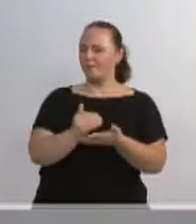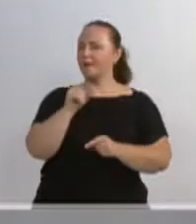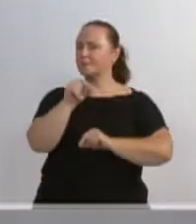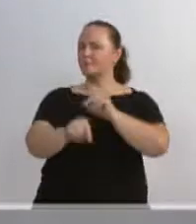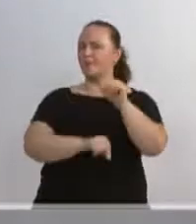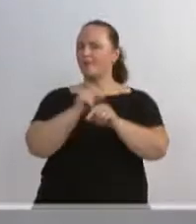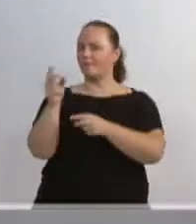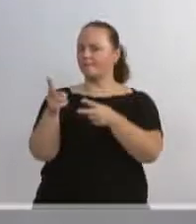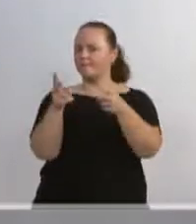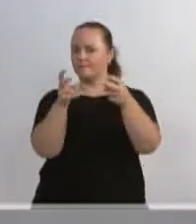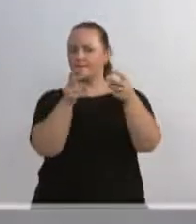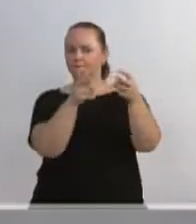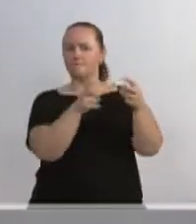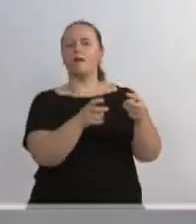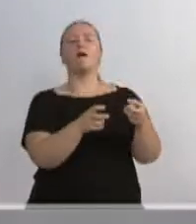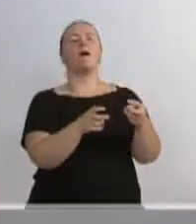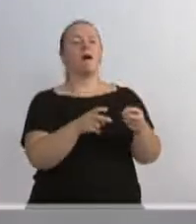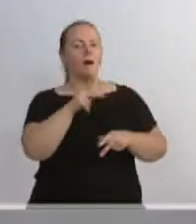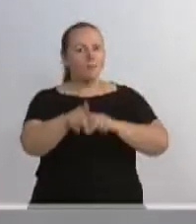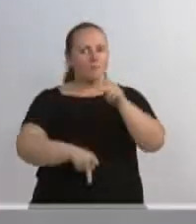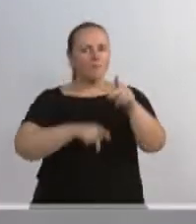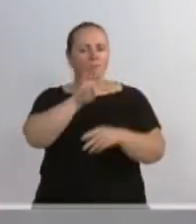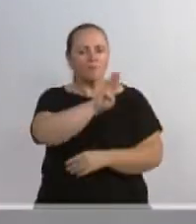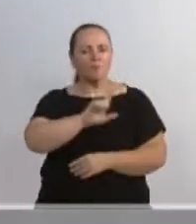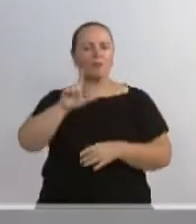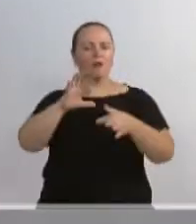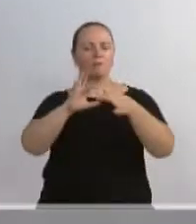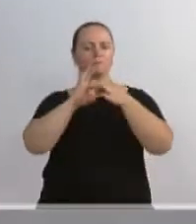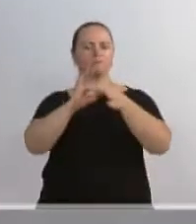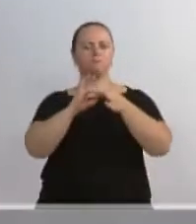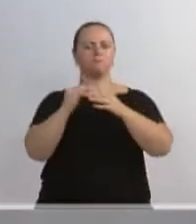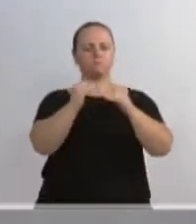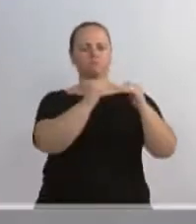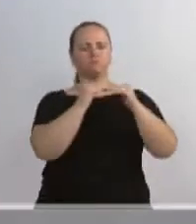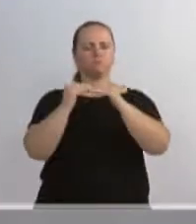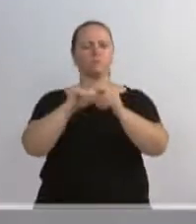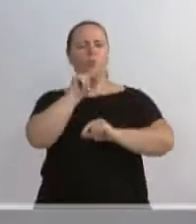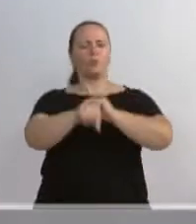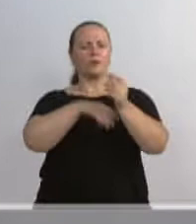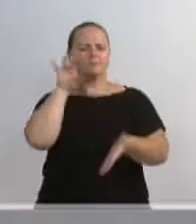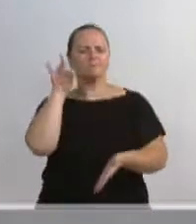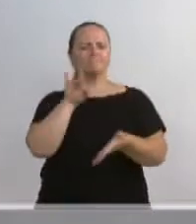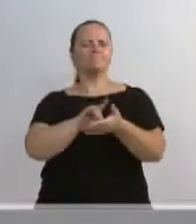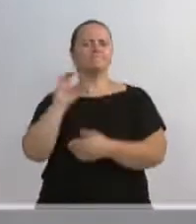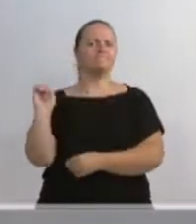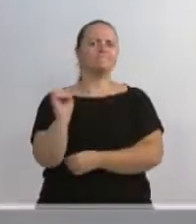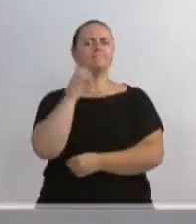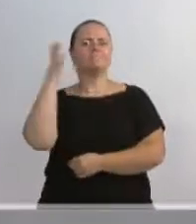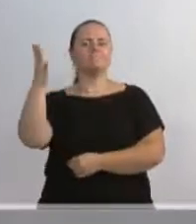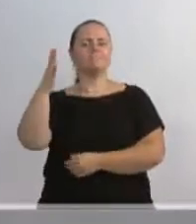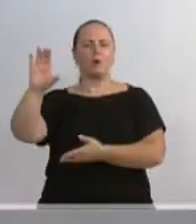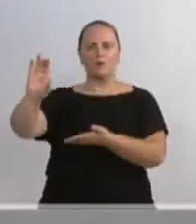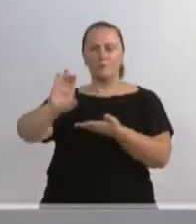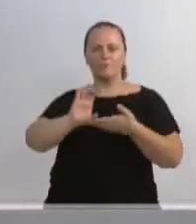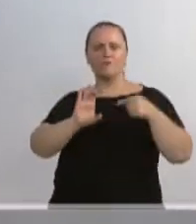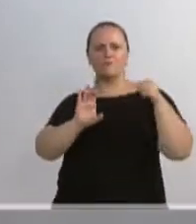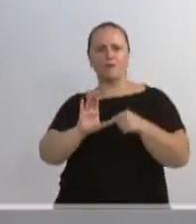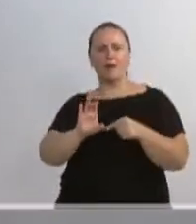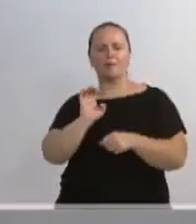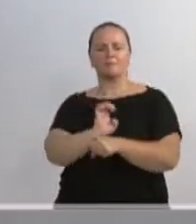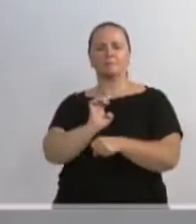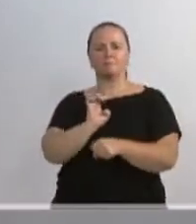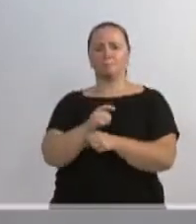blumenauense está ligado, está em sintonia com o que verdadeiramente está acontecendo com os recursos do nosso Estado, porque pouco